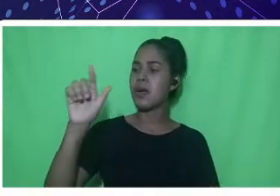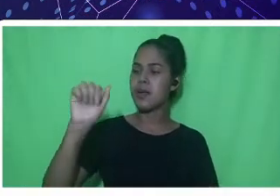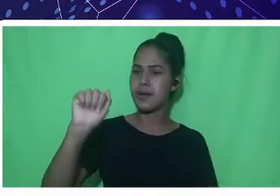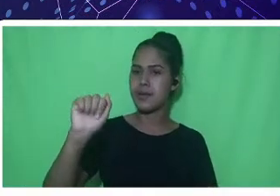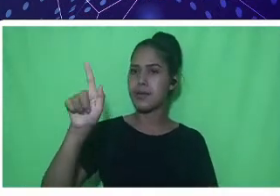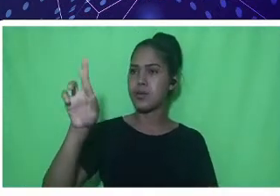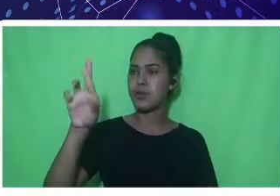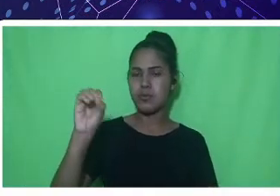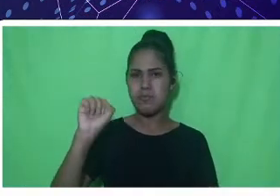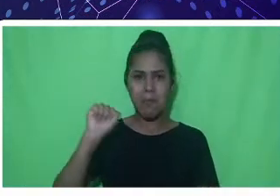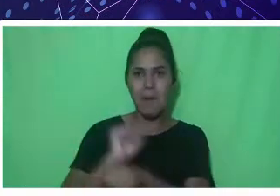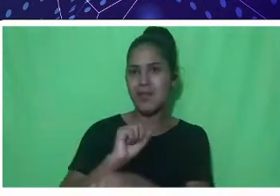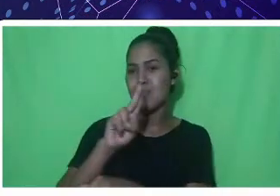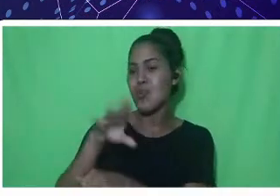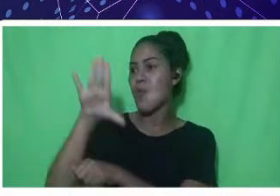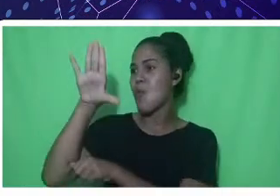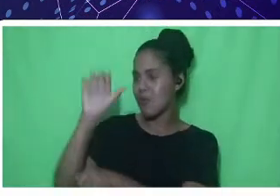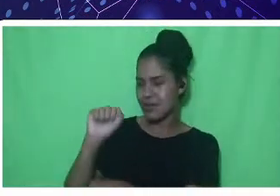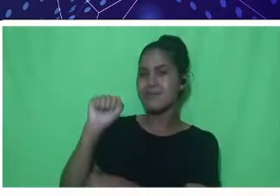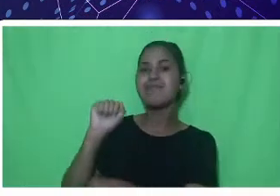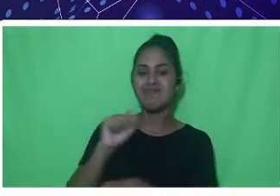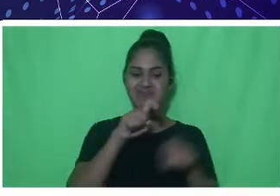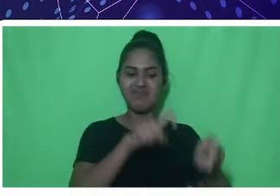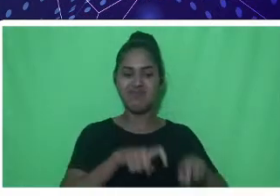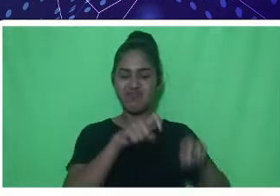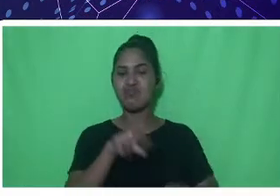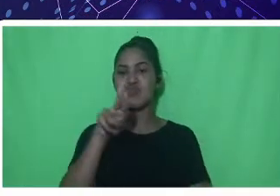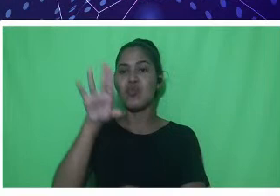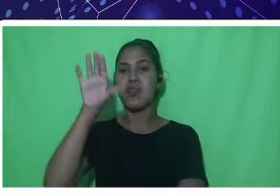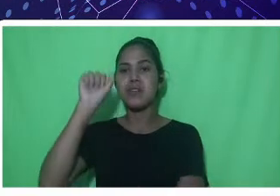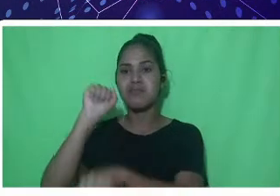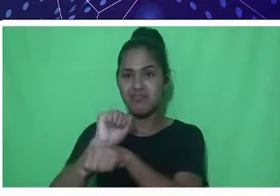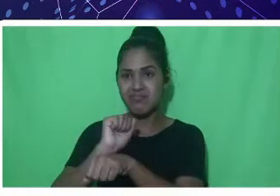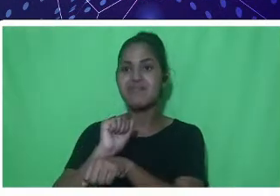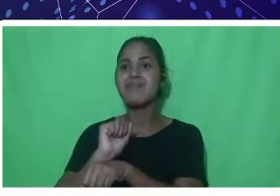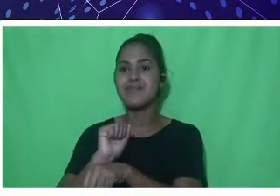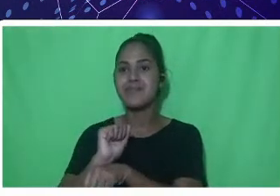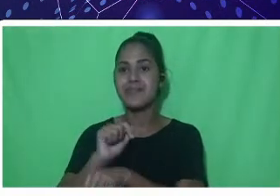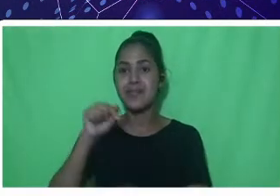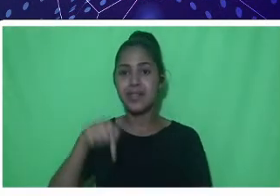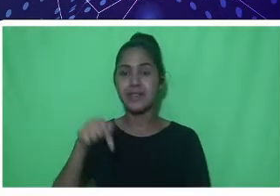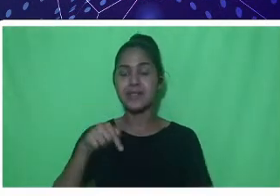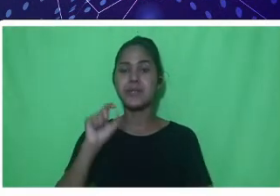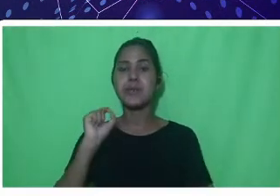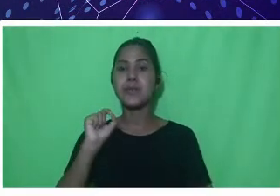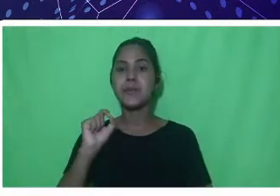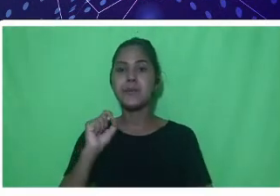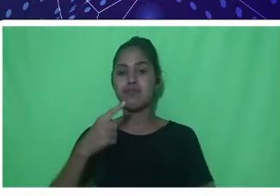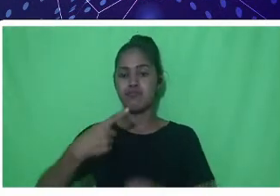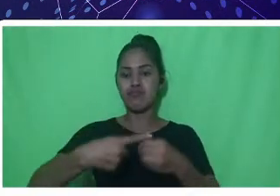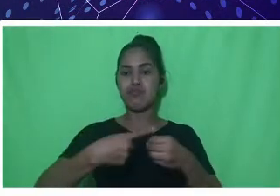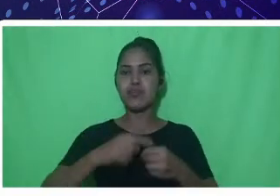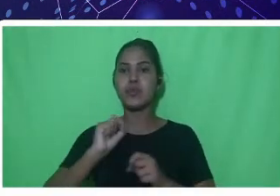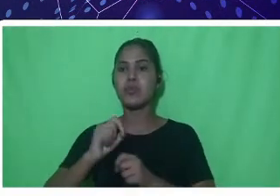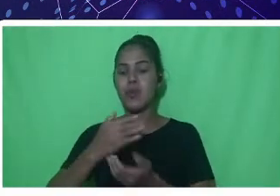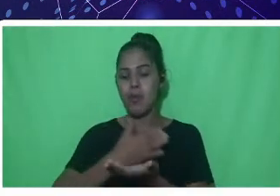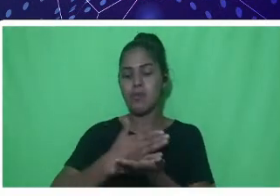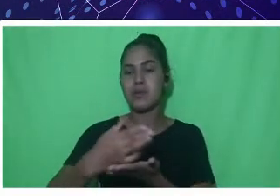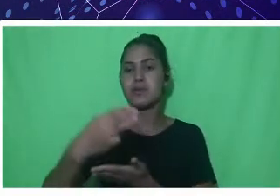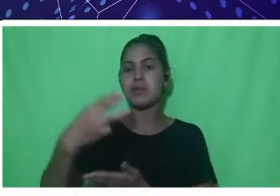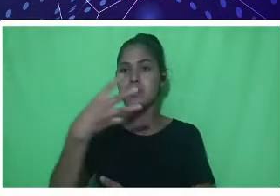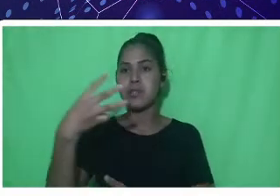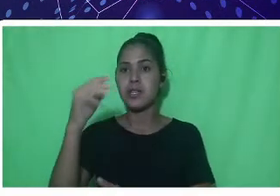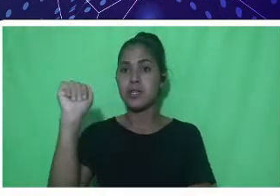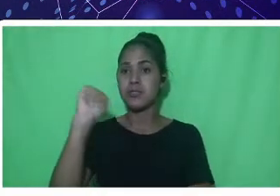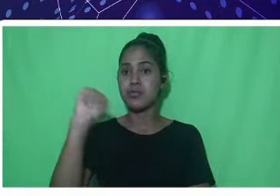espaço, que se tornou o campus da Unir de Presidente Médici, iniciou suas funções no dia 3 de agosto de 2009,